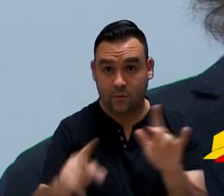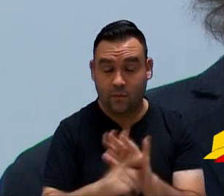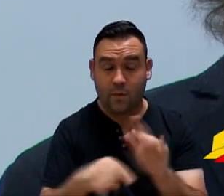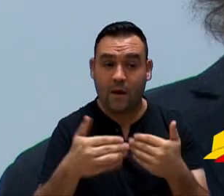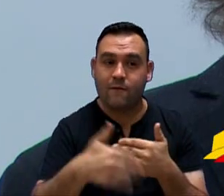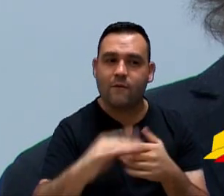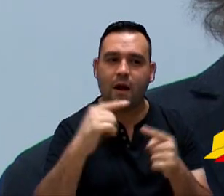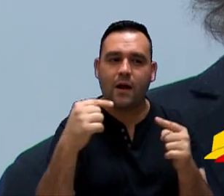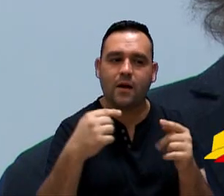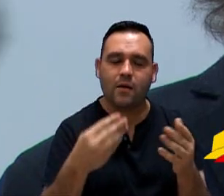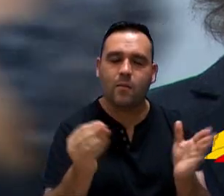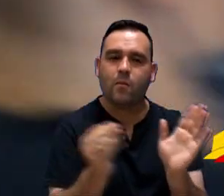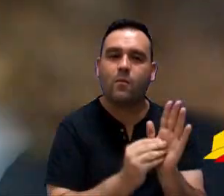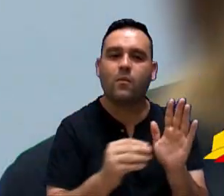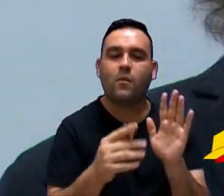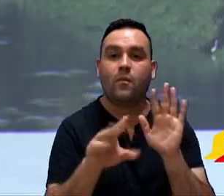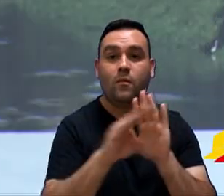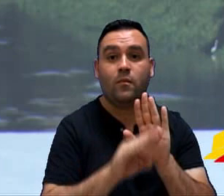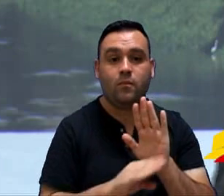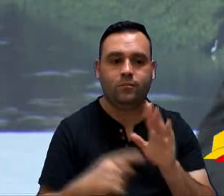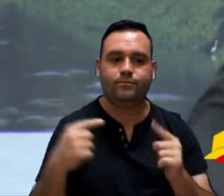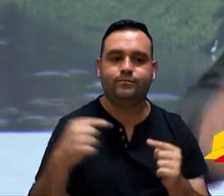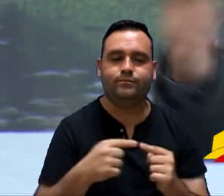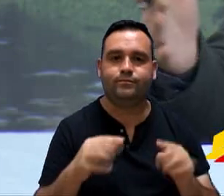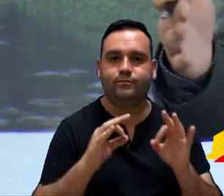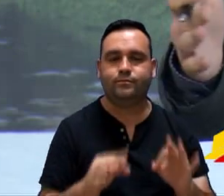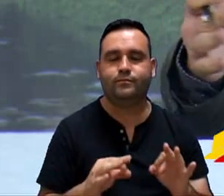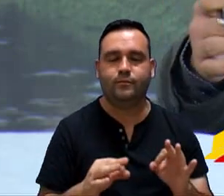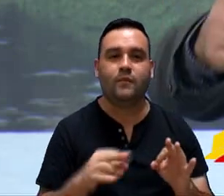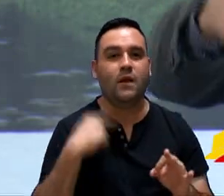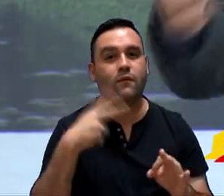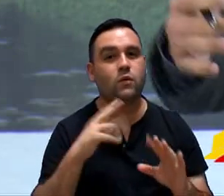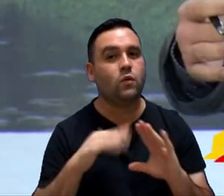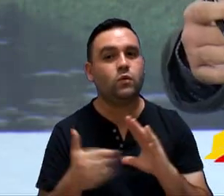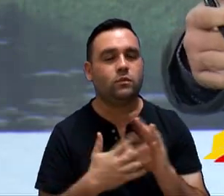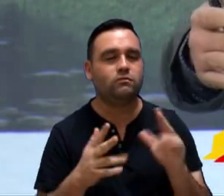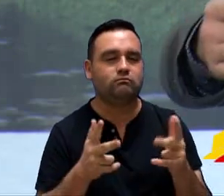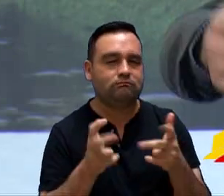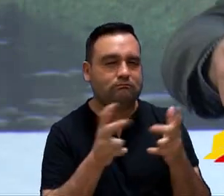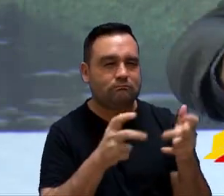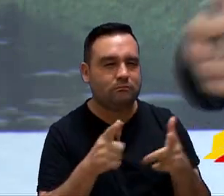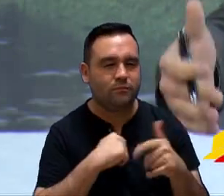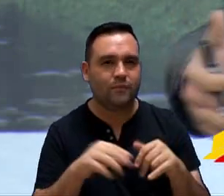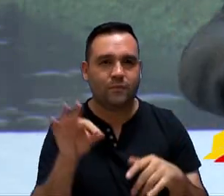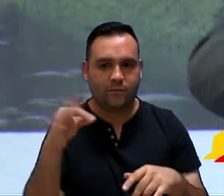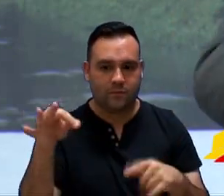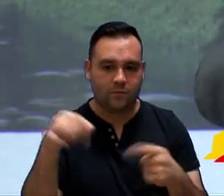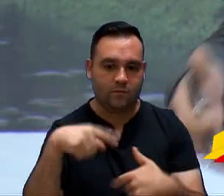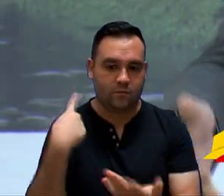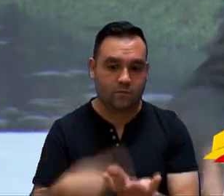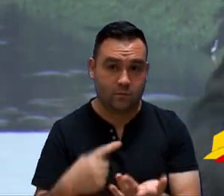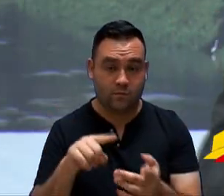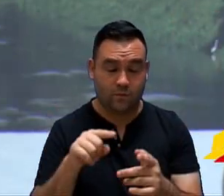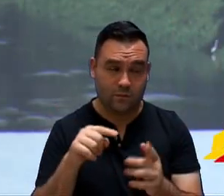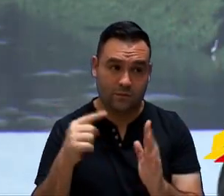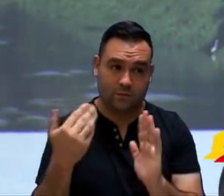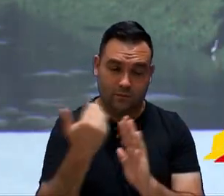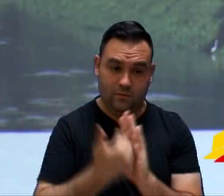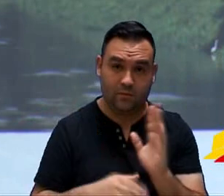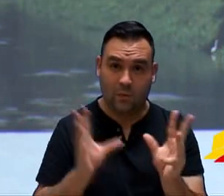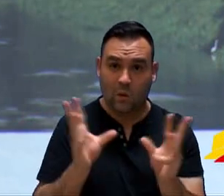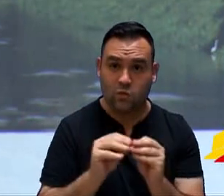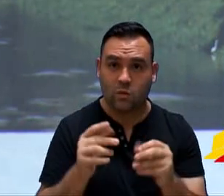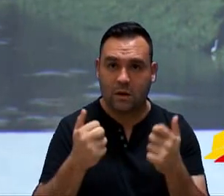passa a fazer parte integrante da presente lei. Os vereadores e vereadoras viram a minuta do contrato que estava